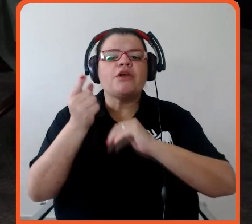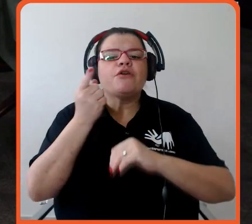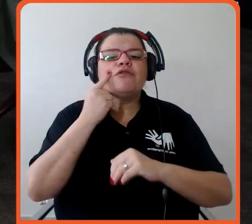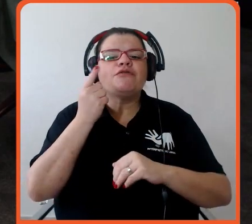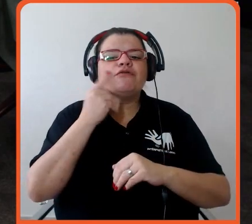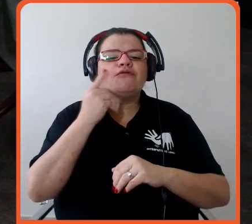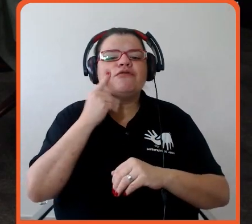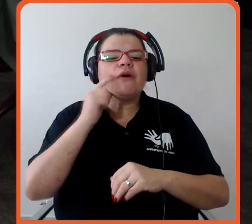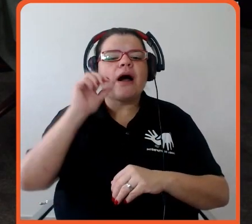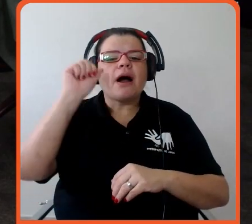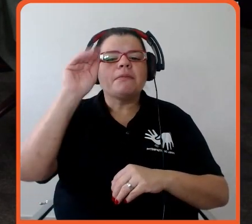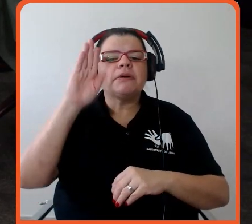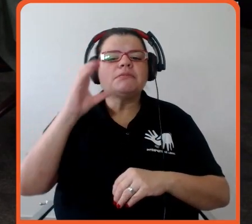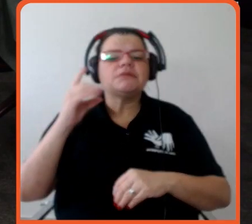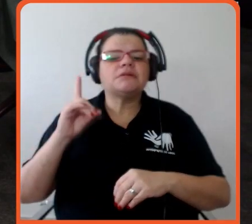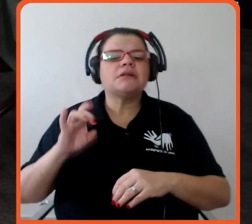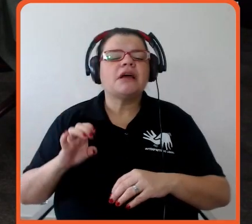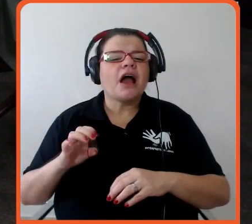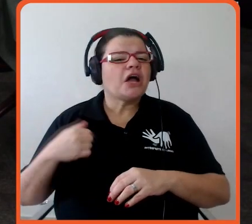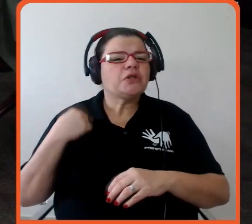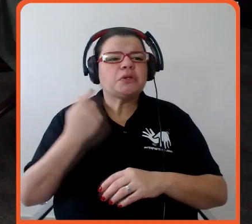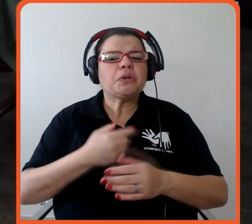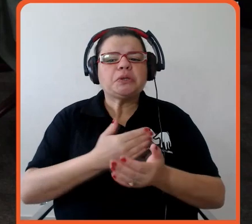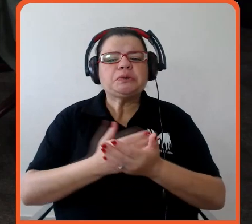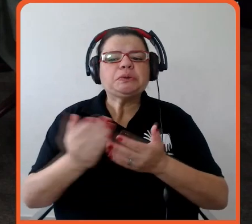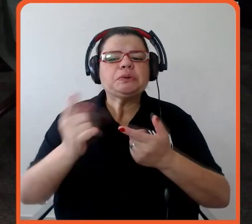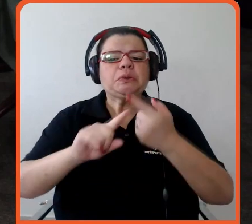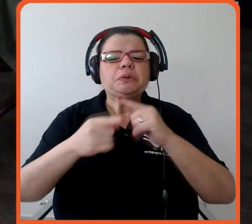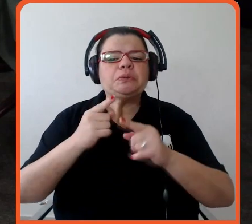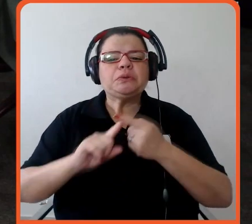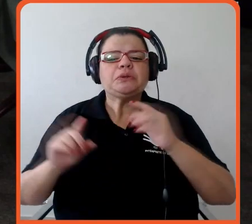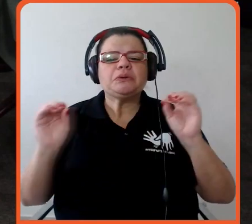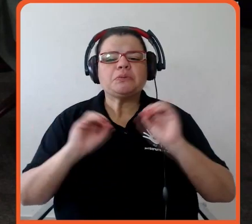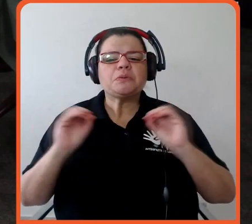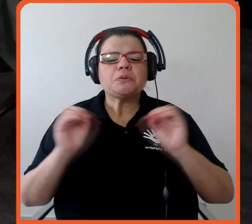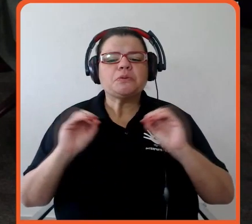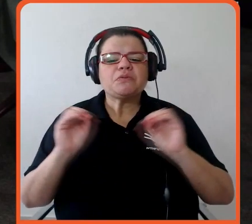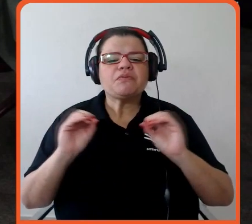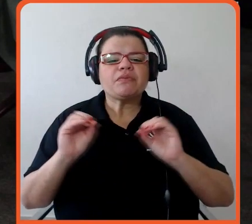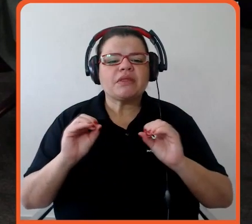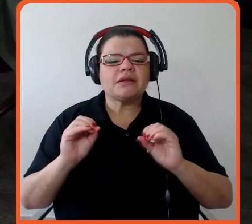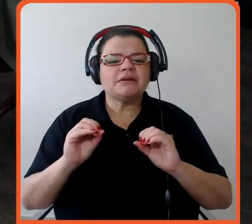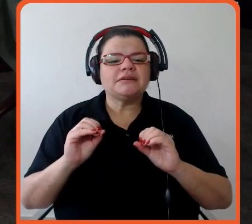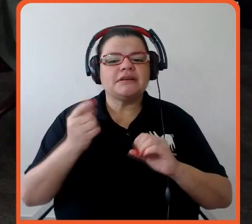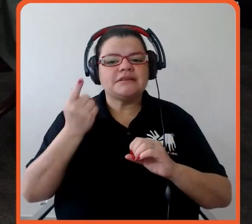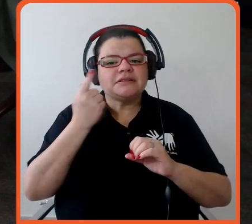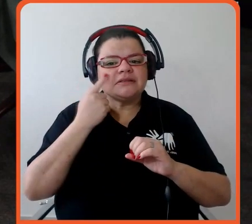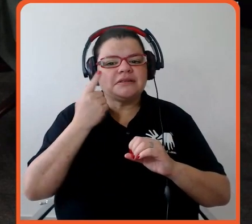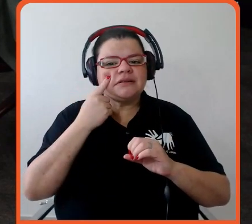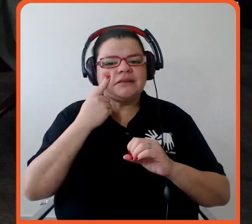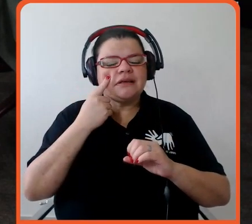combinou quem começaria, eu vou por ordem alfabética, eu vou por ordem alfabética aqui. Se eu ainda estou bem